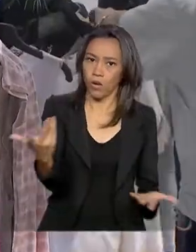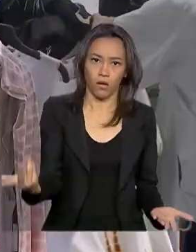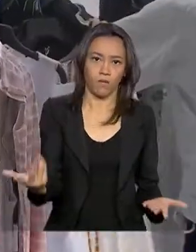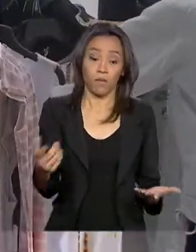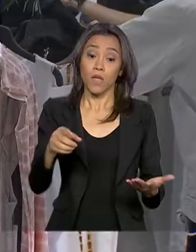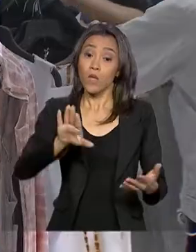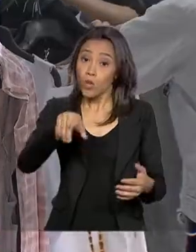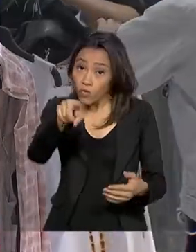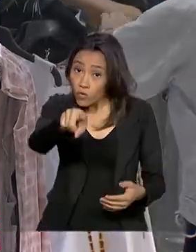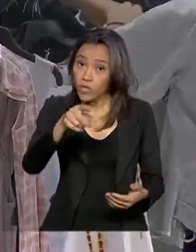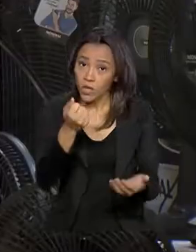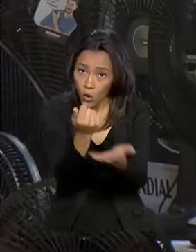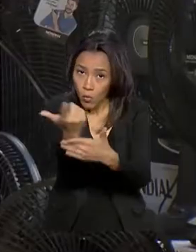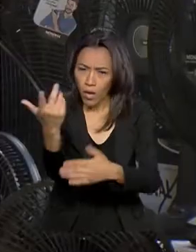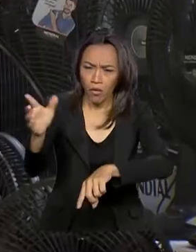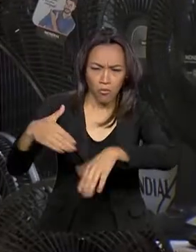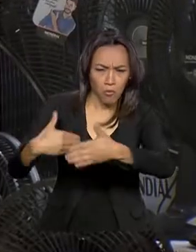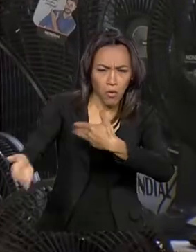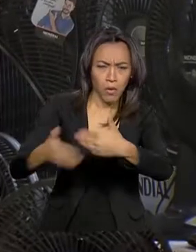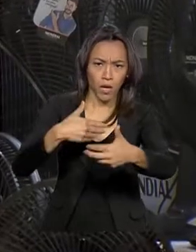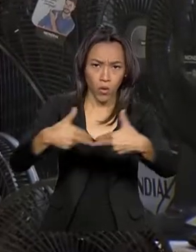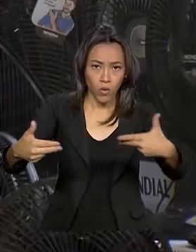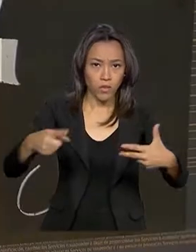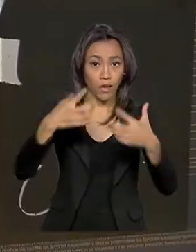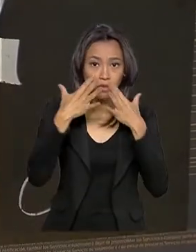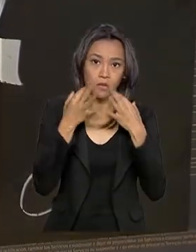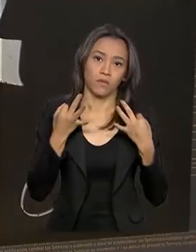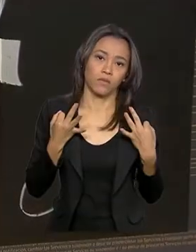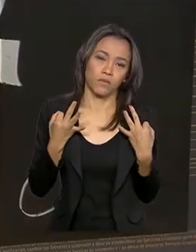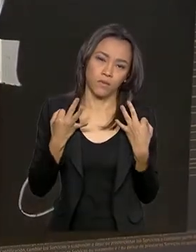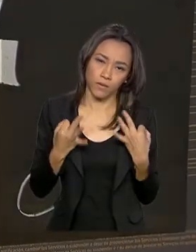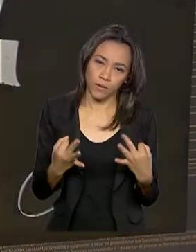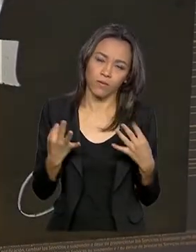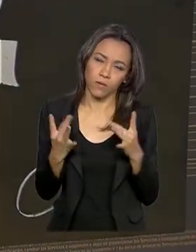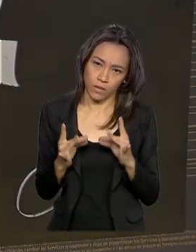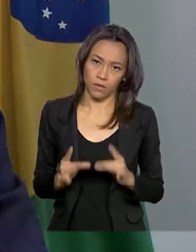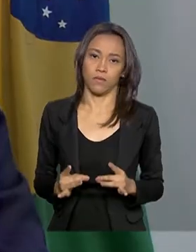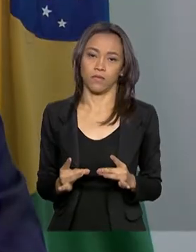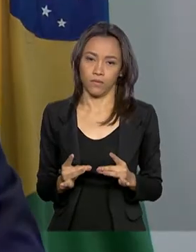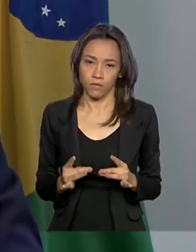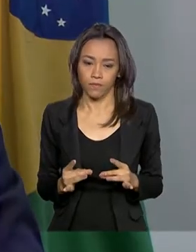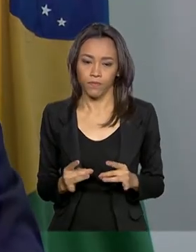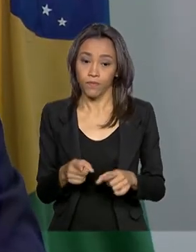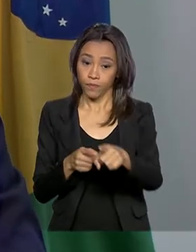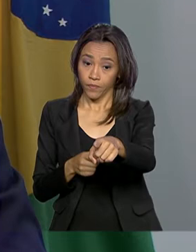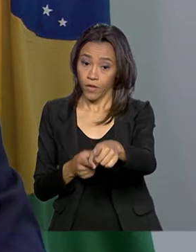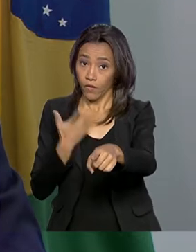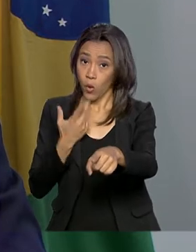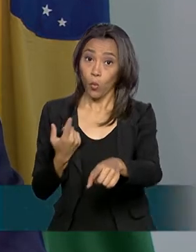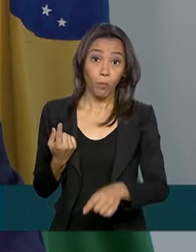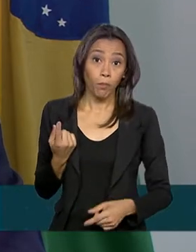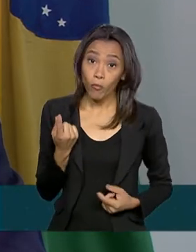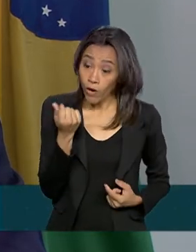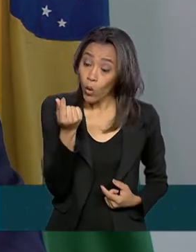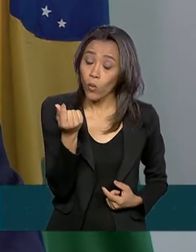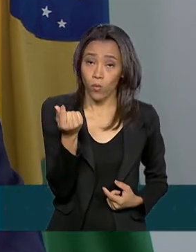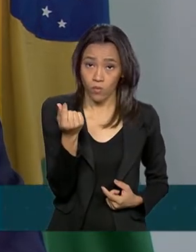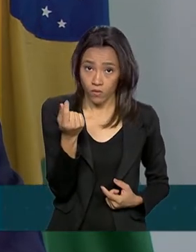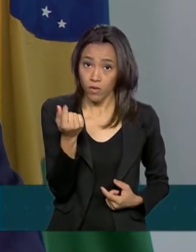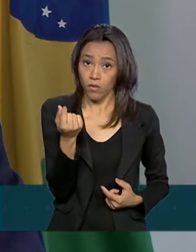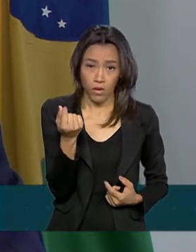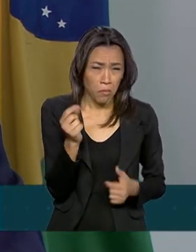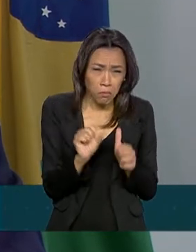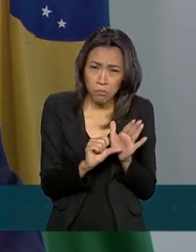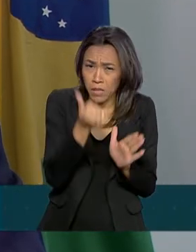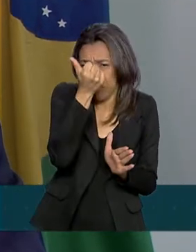comprar qualquer produto, é bom ficar atento a alguns detalhes. O preço já é a primeira característica que ela tem que